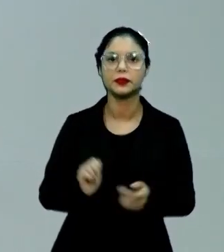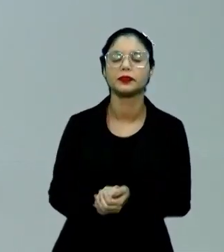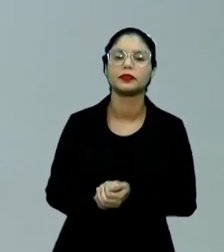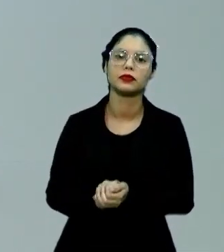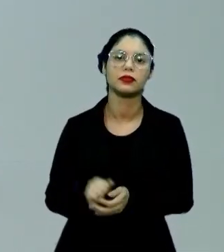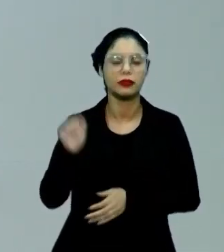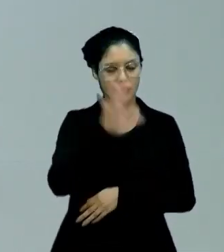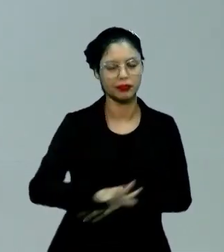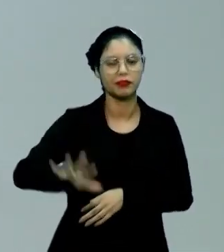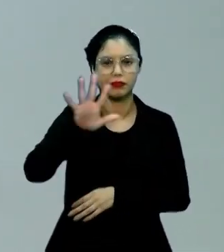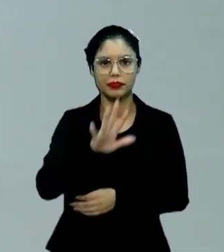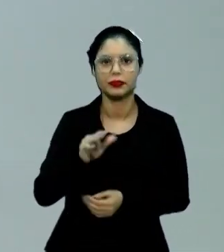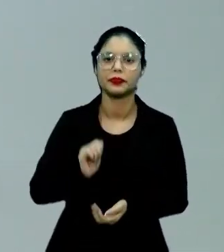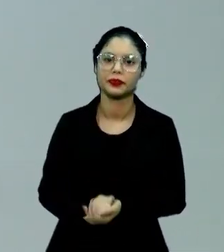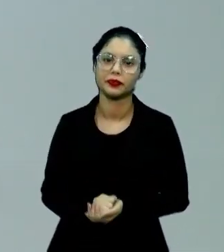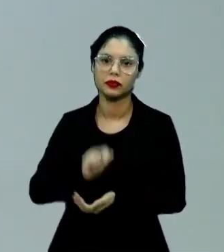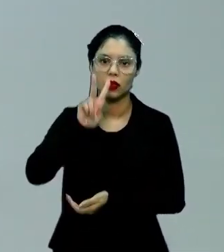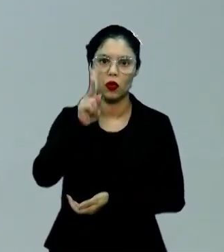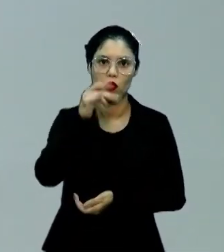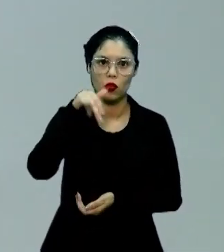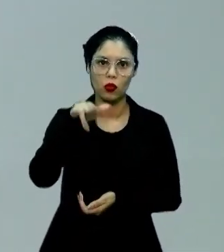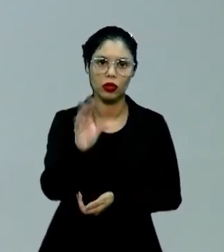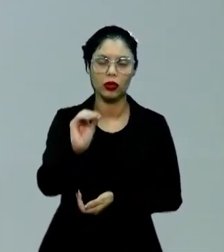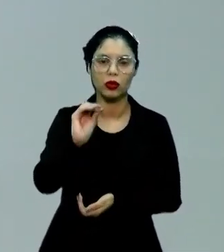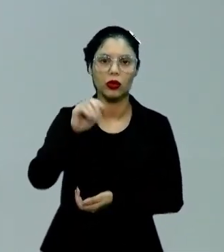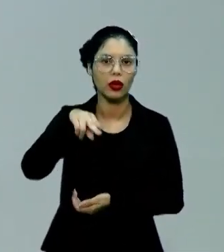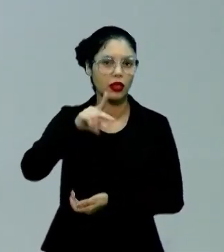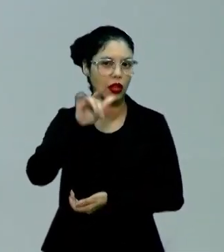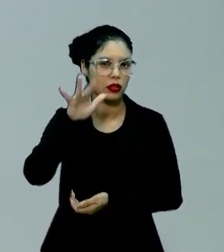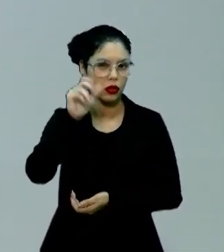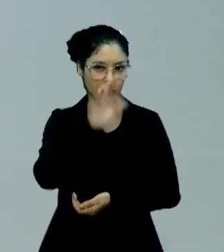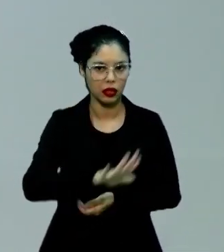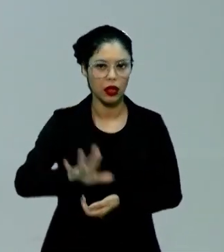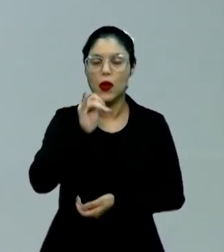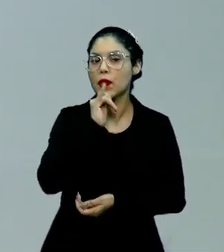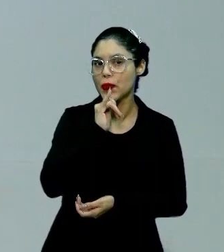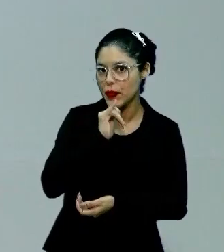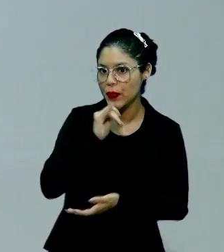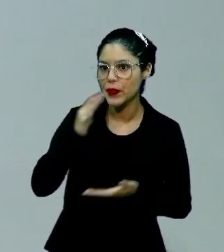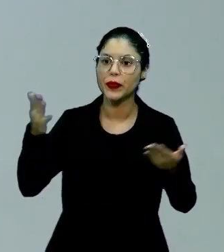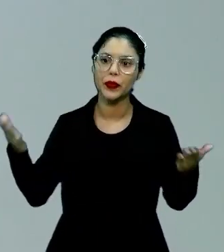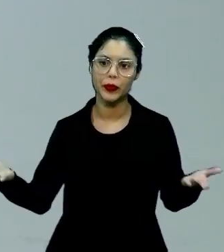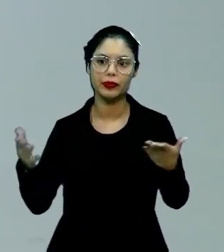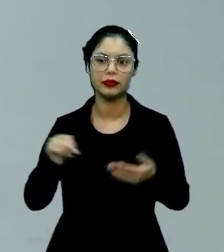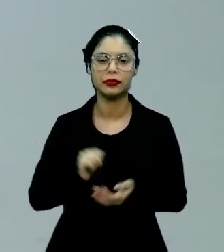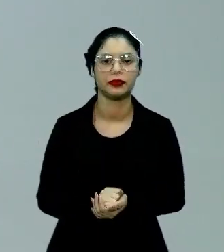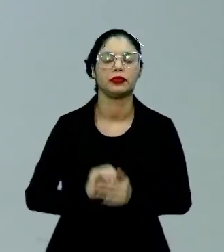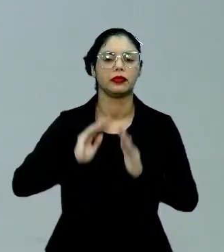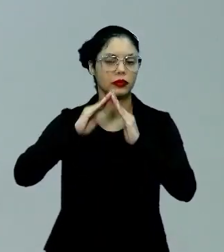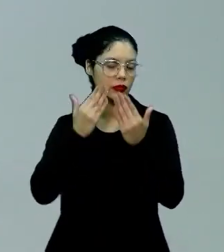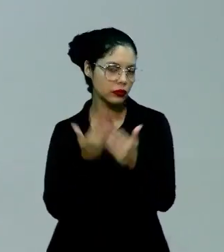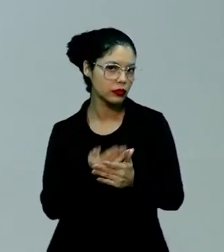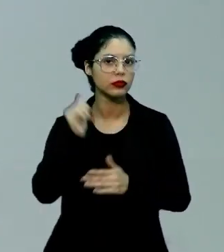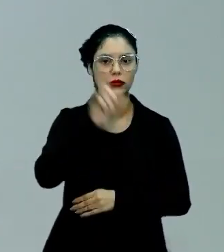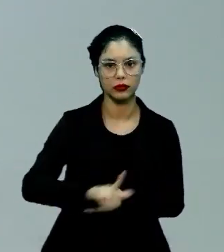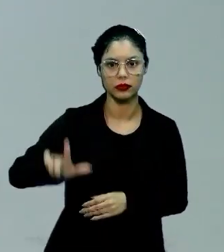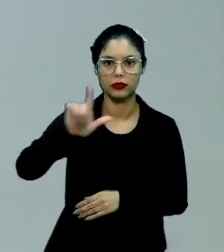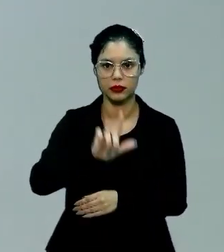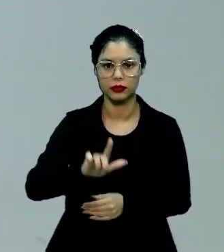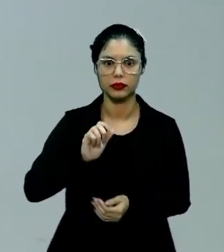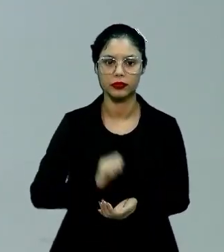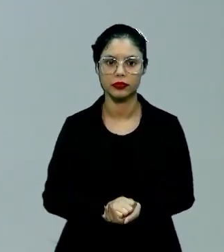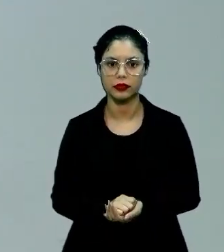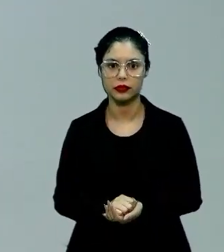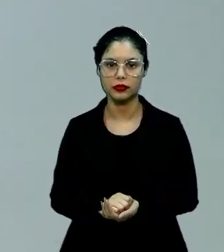Então, o hino nacional é um exemplo do parnasianismo, que é uma escola literária que